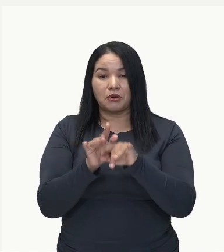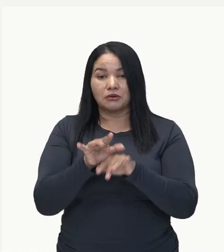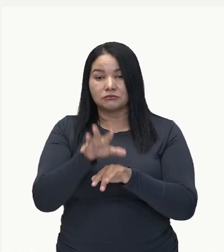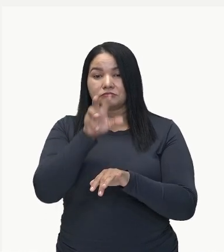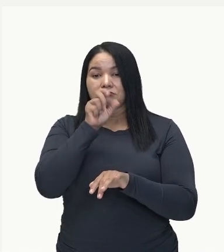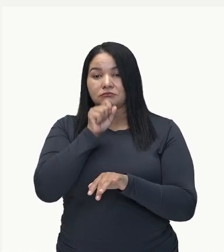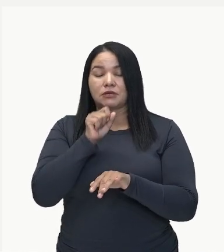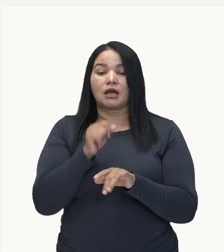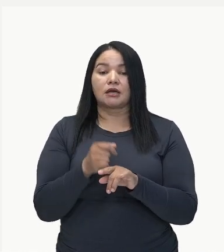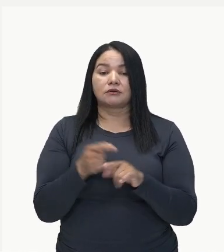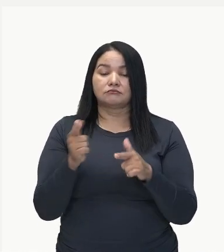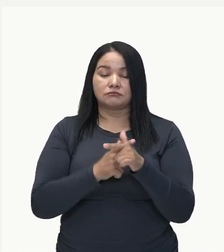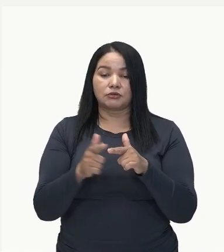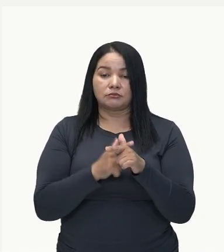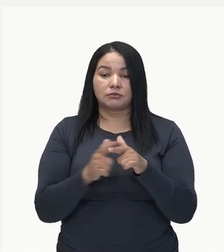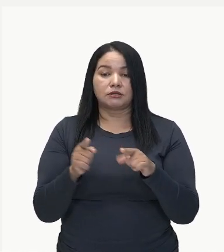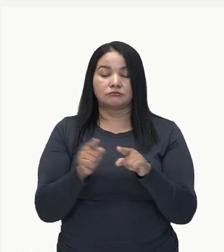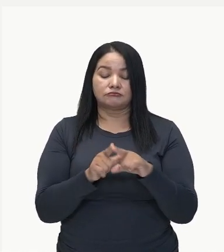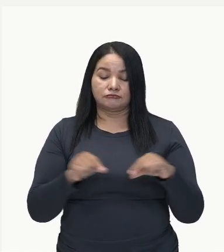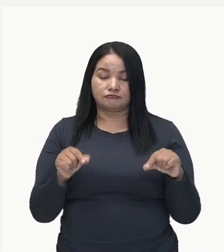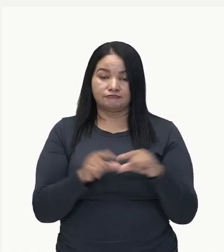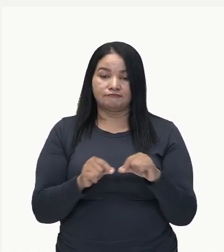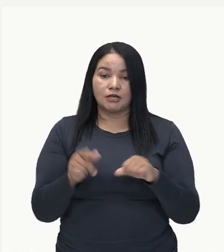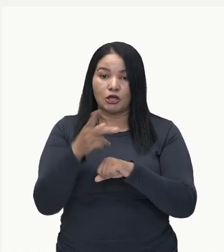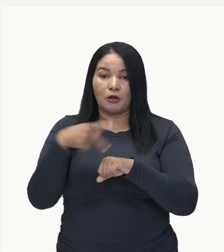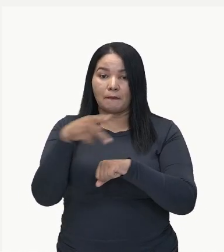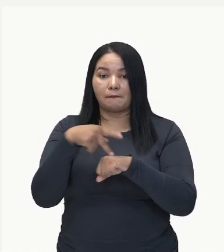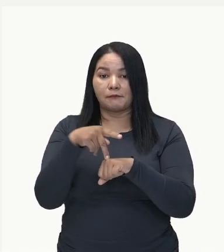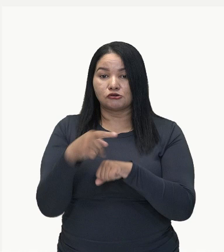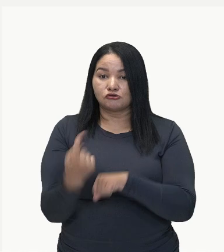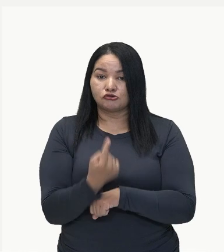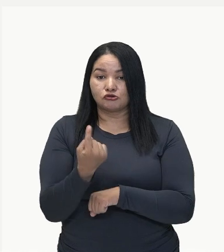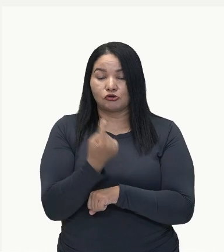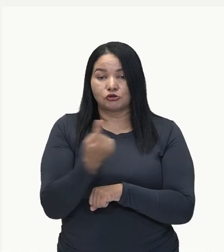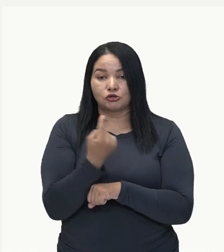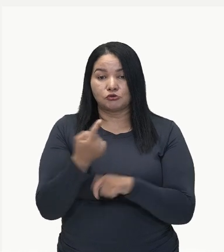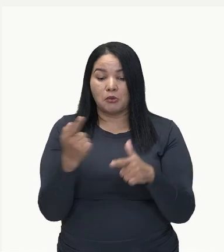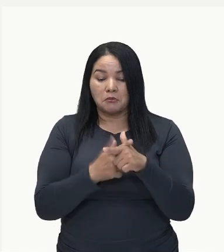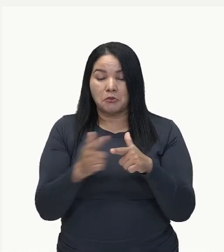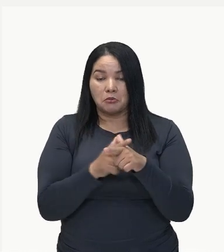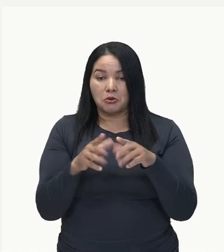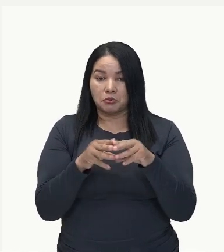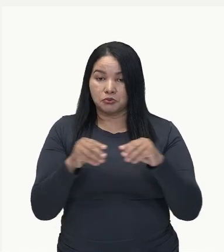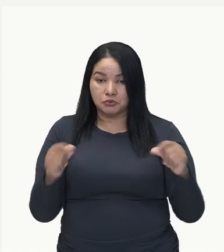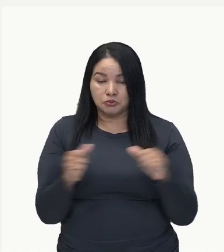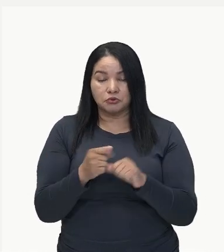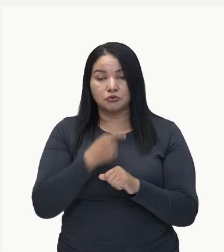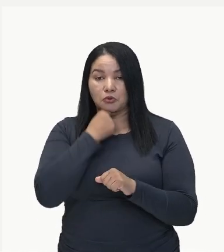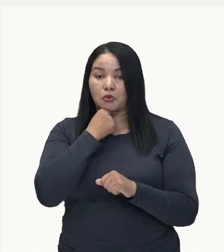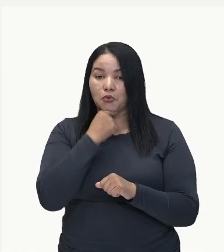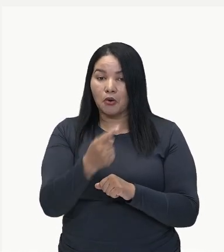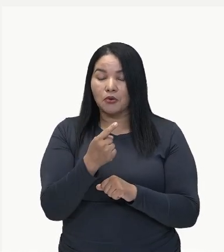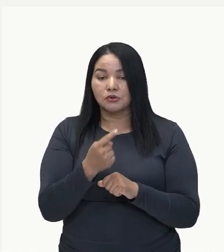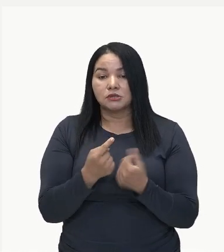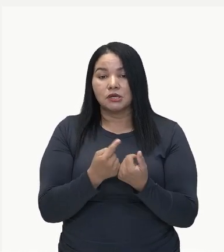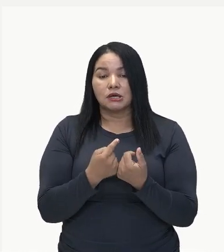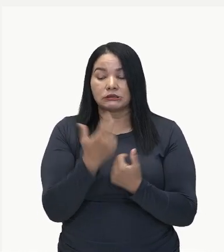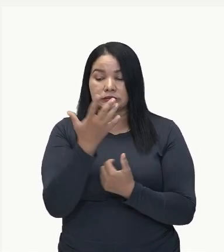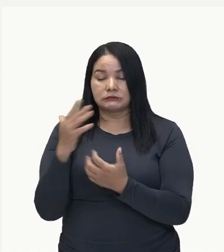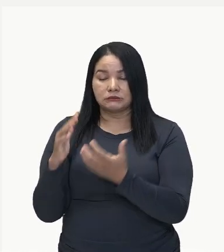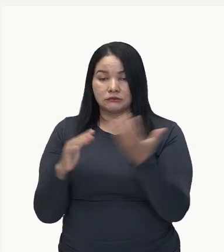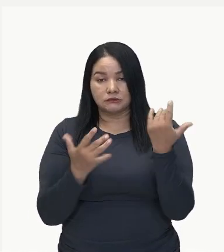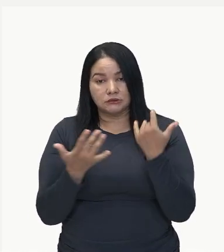Por isso, e como um país sozinho não consegue atuar para resolver o problema ambiental